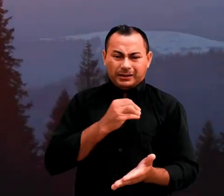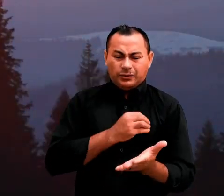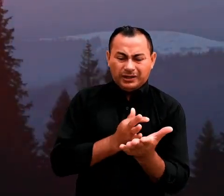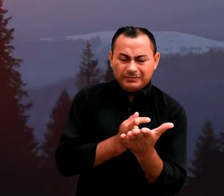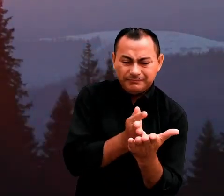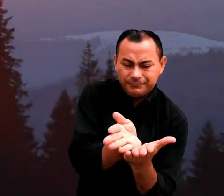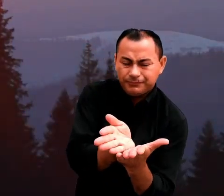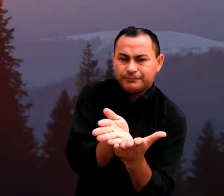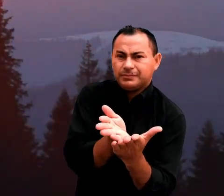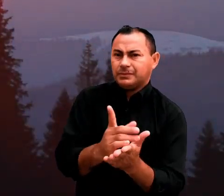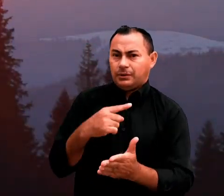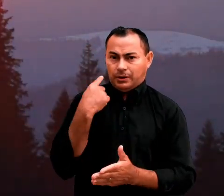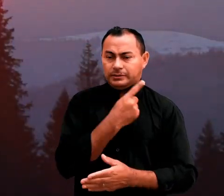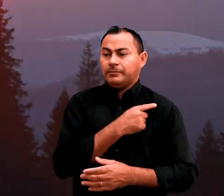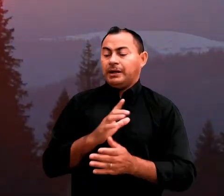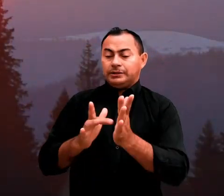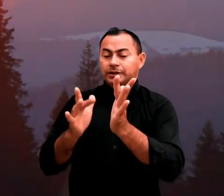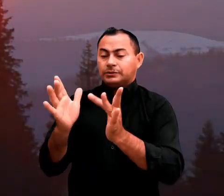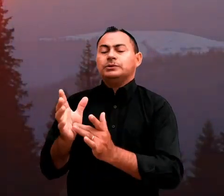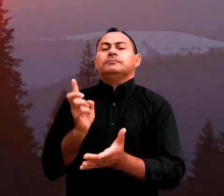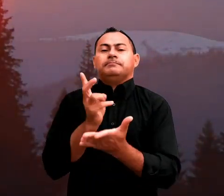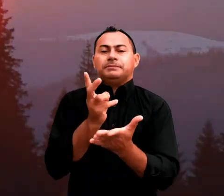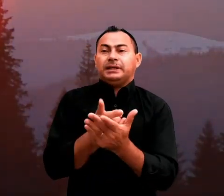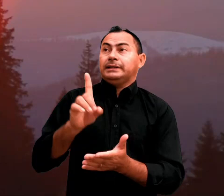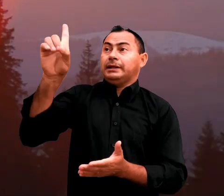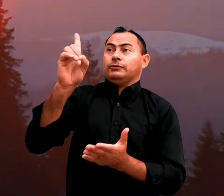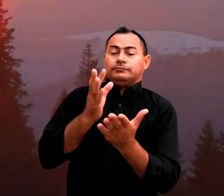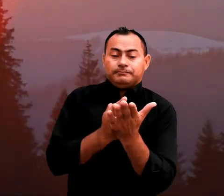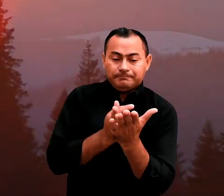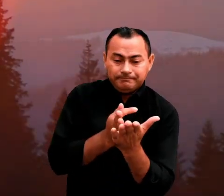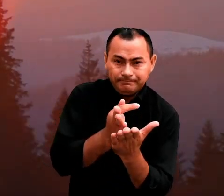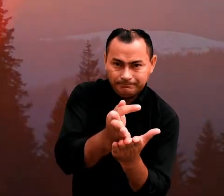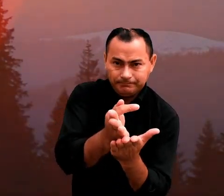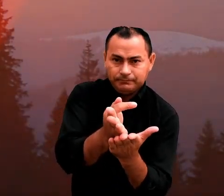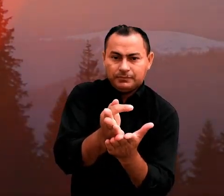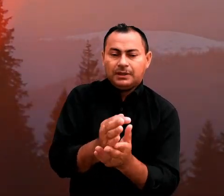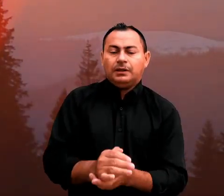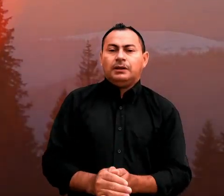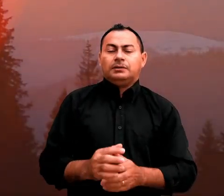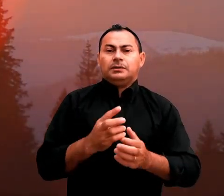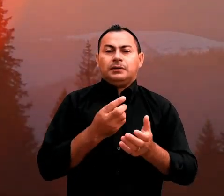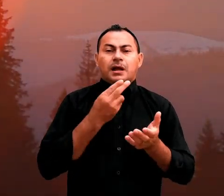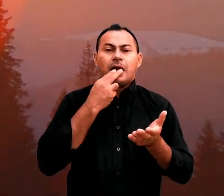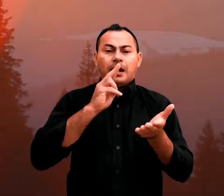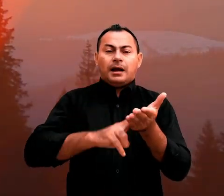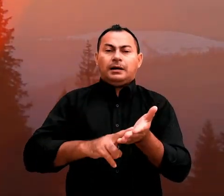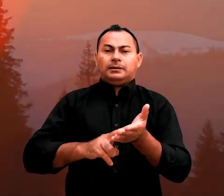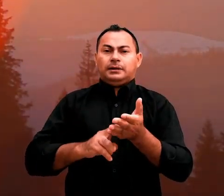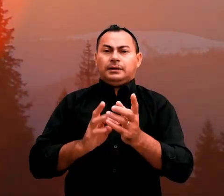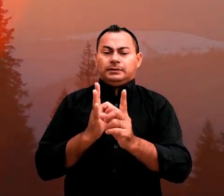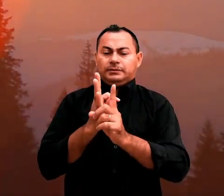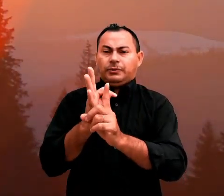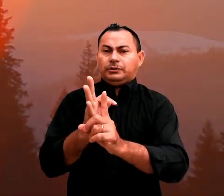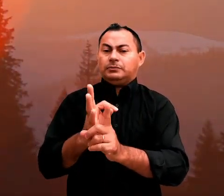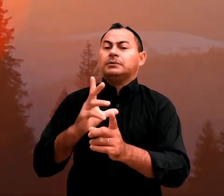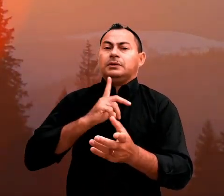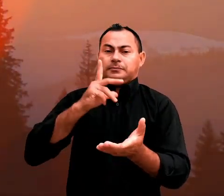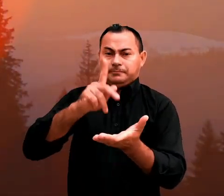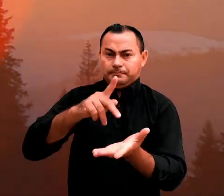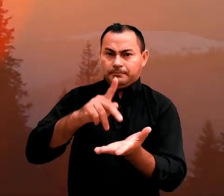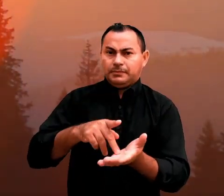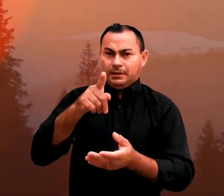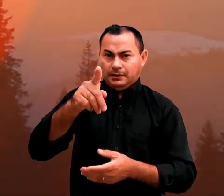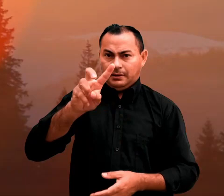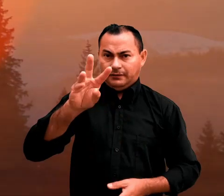permanece fiel para nós. Esta segunda epístola de Timóteo é repleta de verdades preciosas.